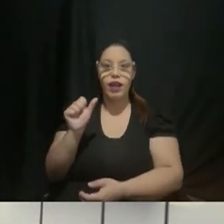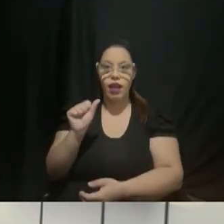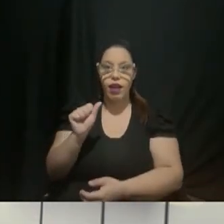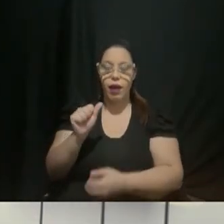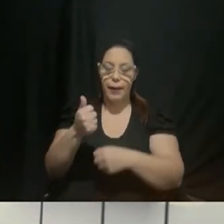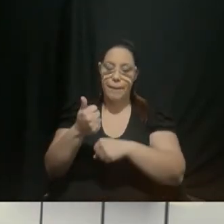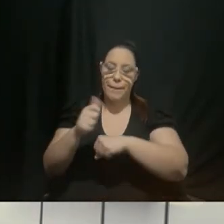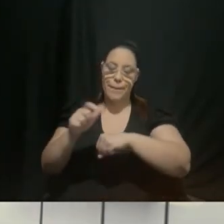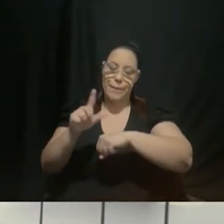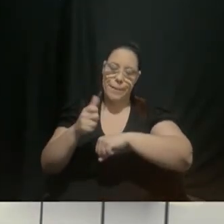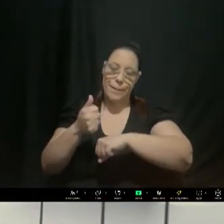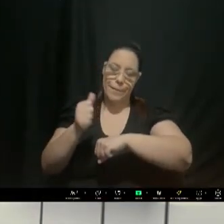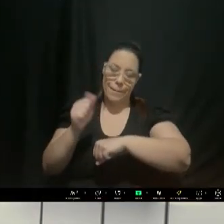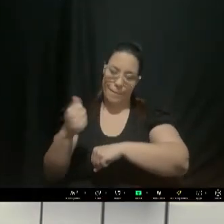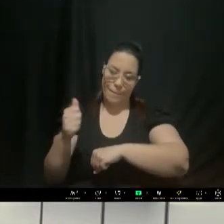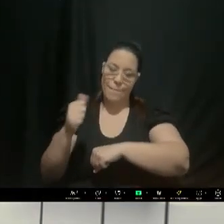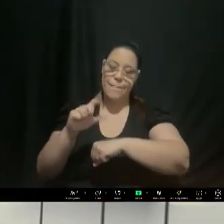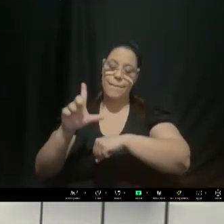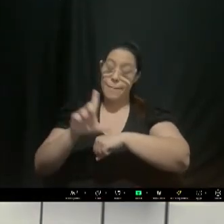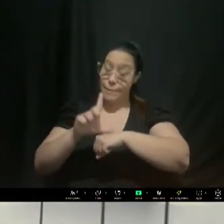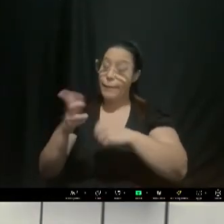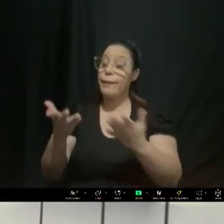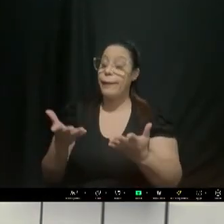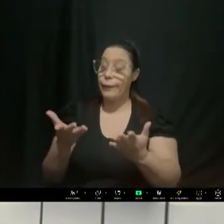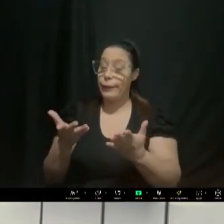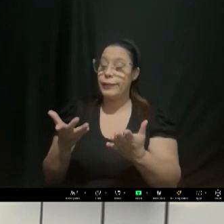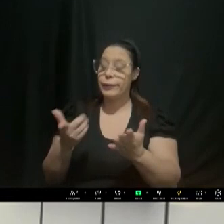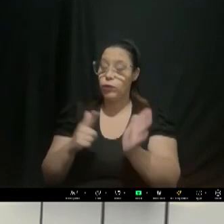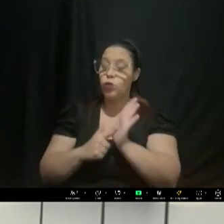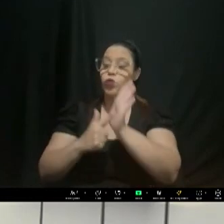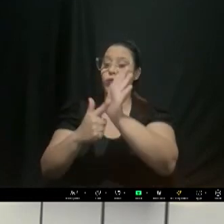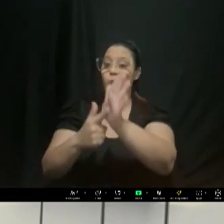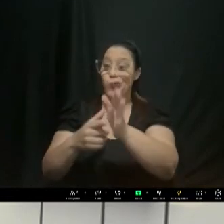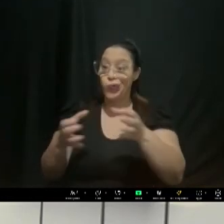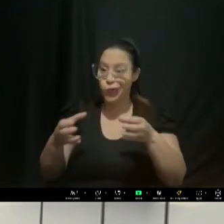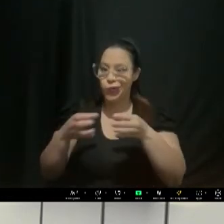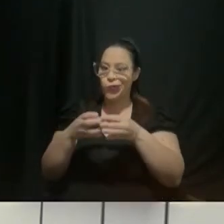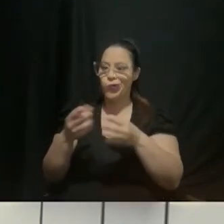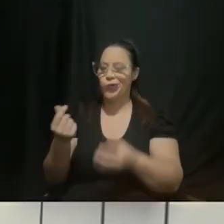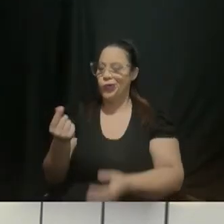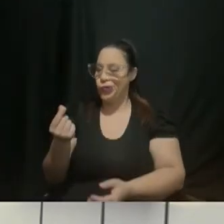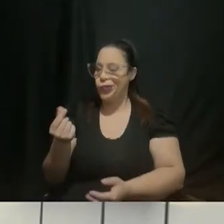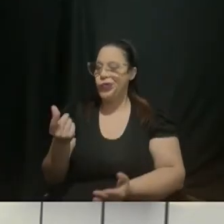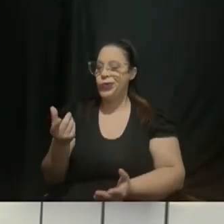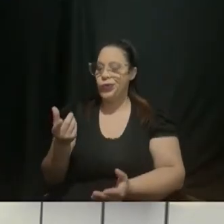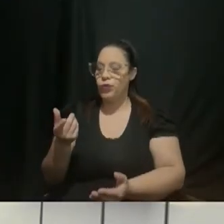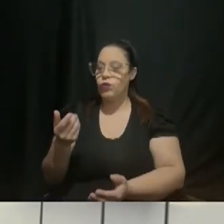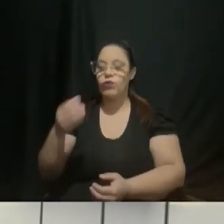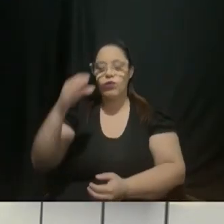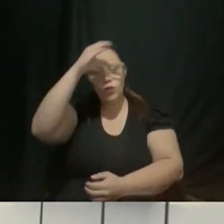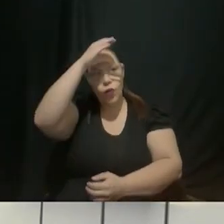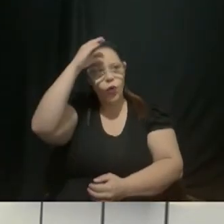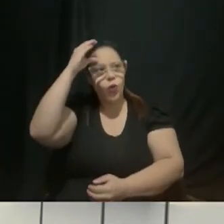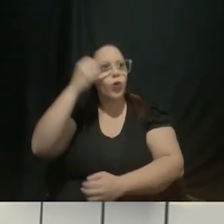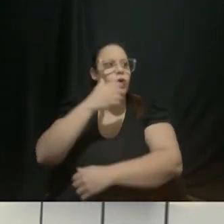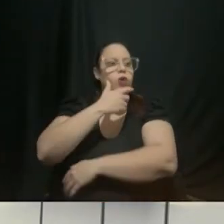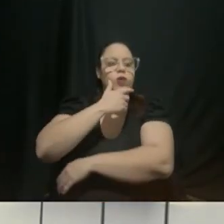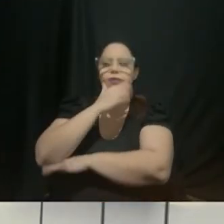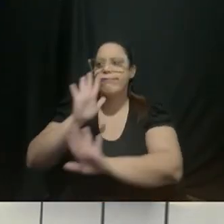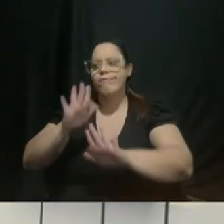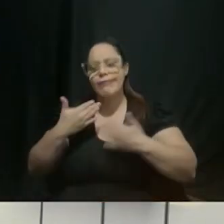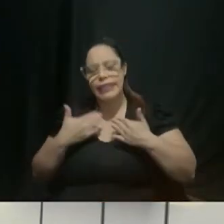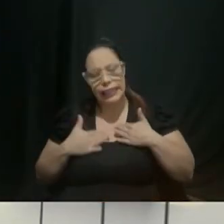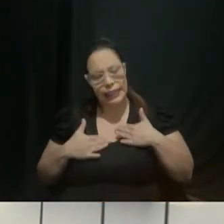de Campinas Diante do atual cenário econômico o consumidor se mostra mais cauteloso com relação aos